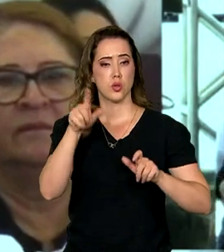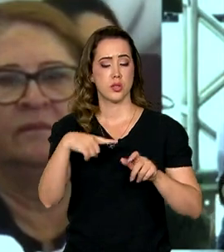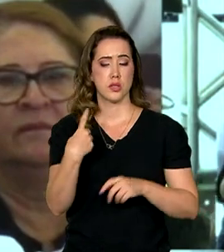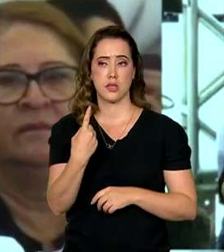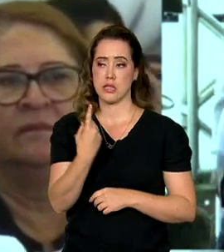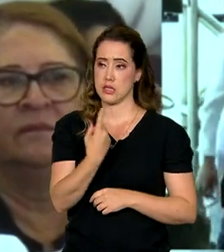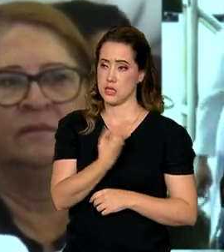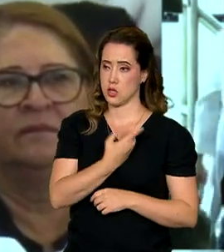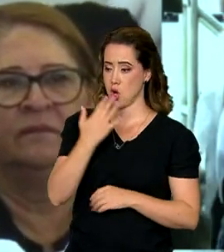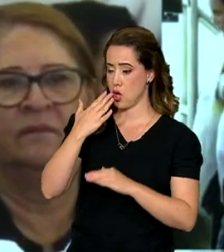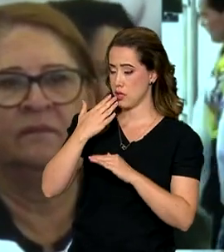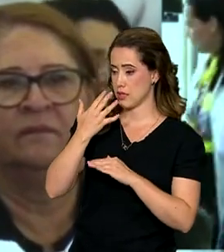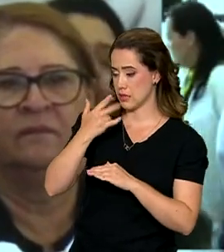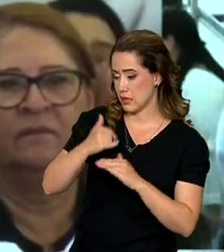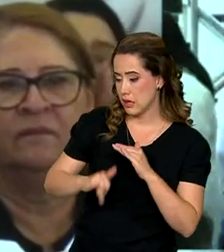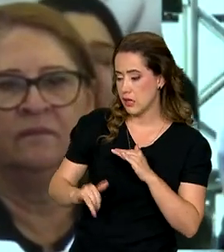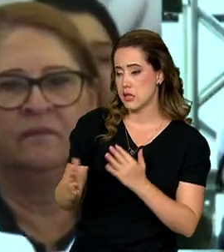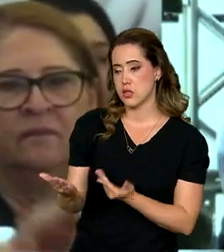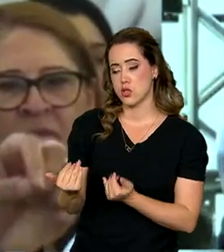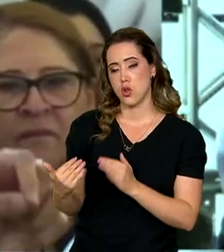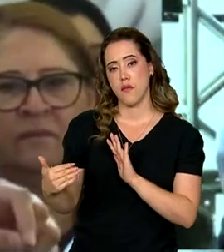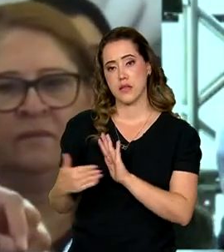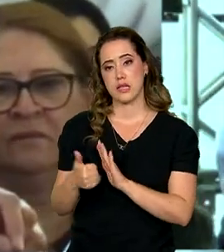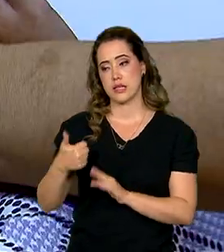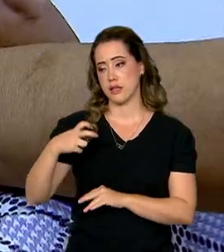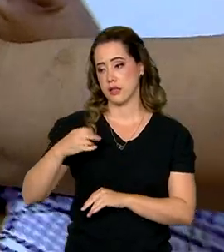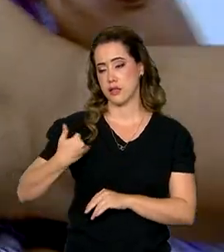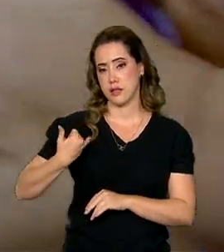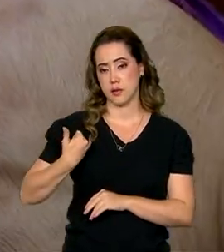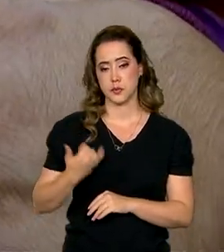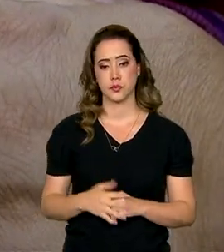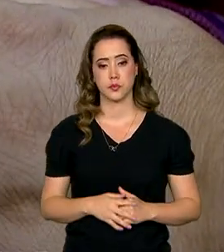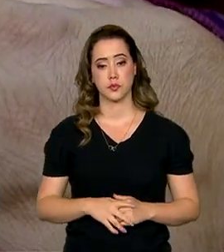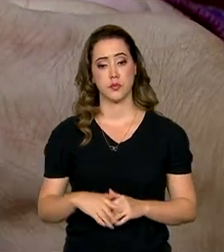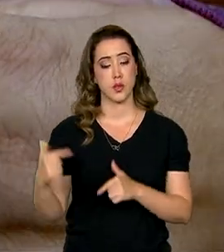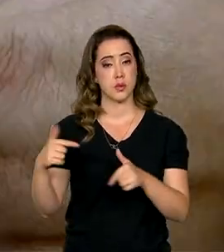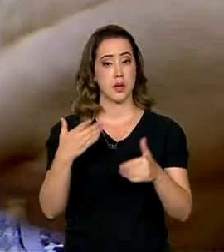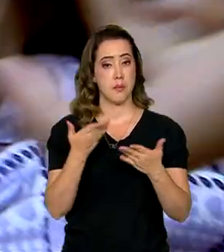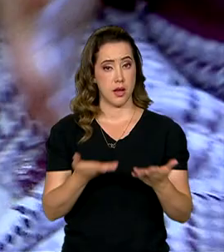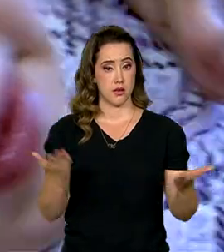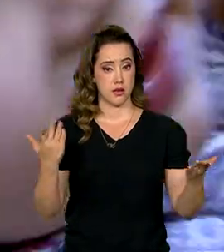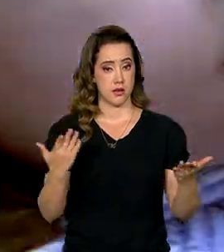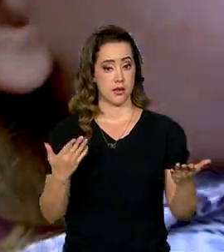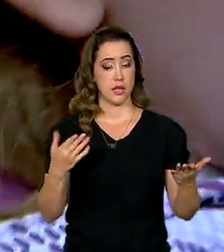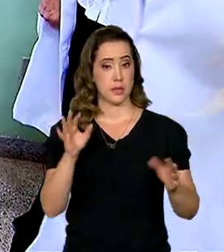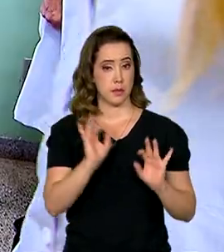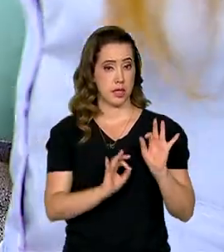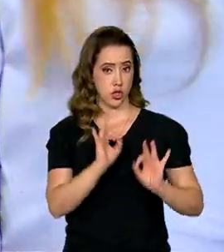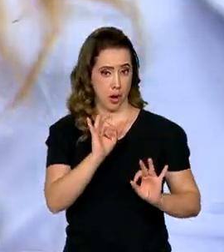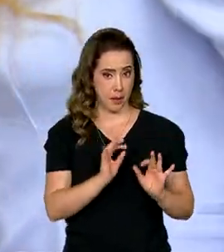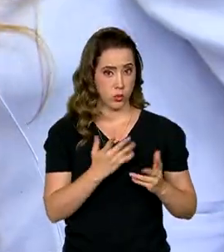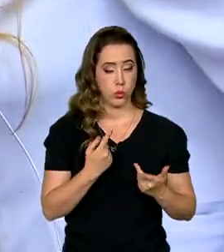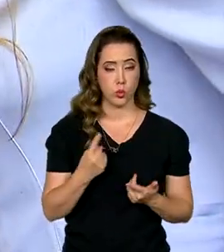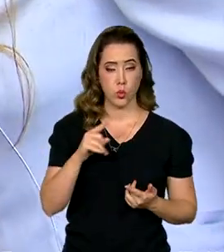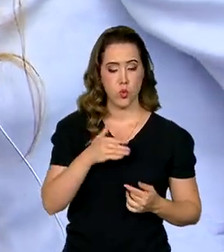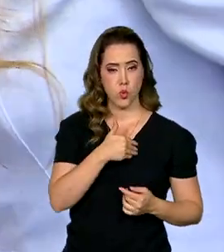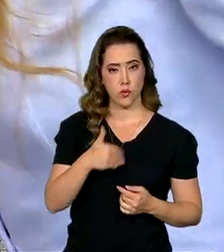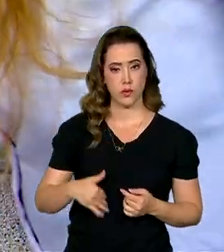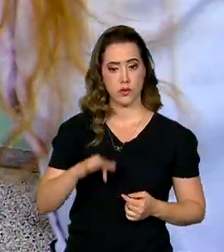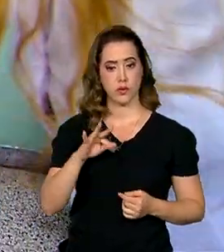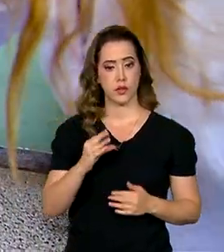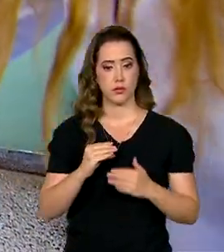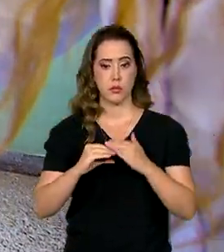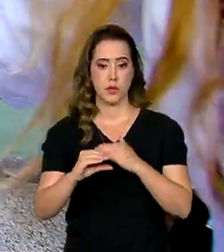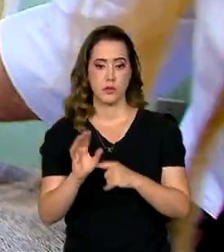nossas crianças e jovens até 15 anos de idade. Para a execução desse microplanejamento, o governo federal